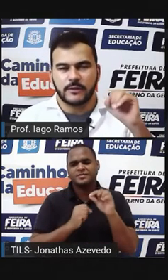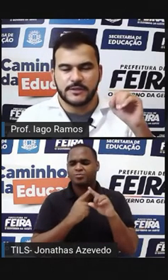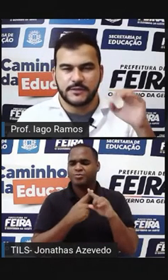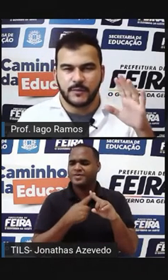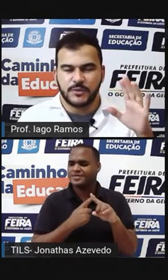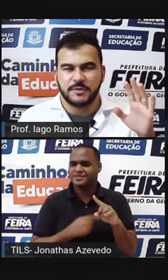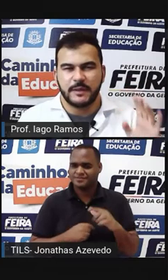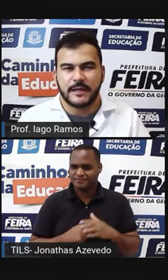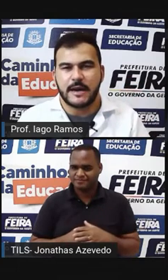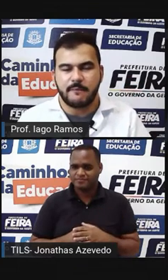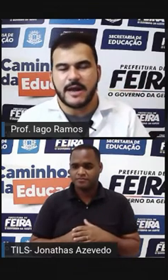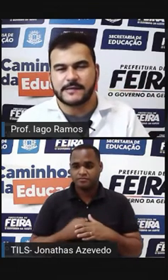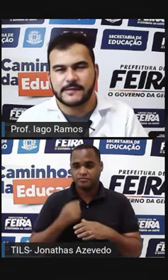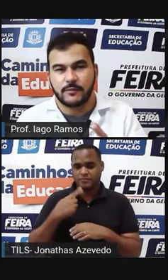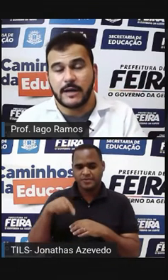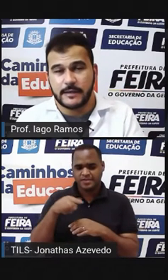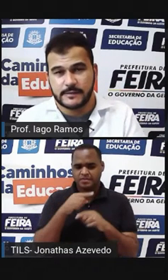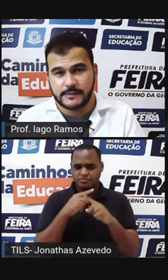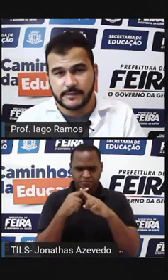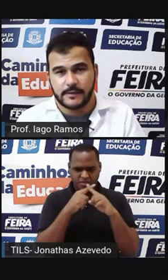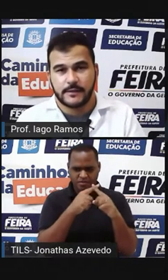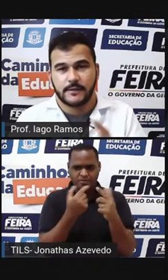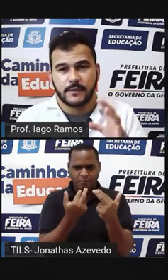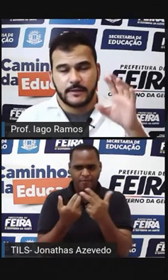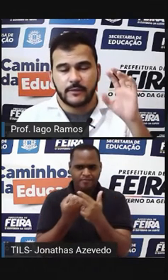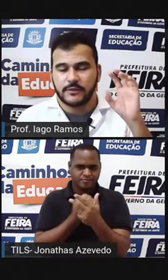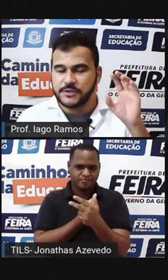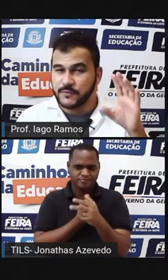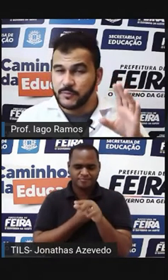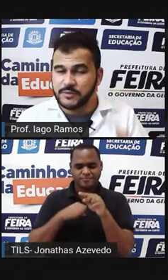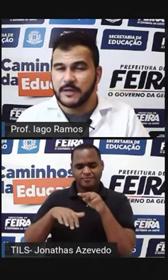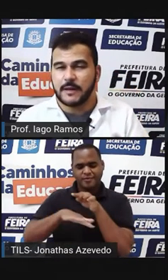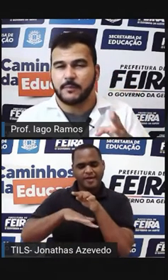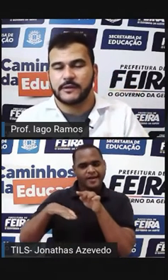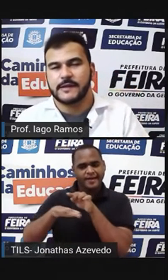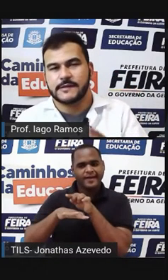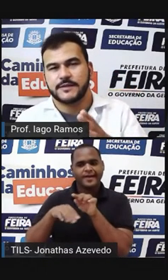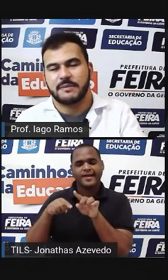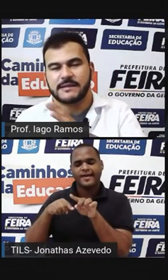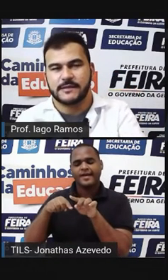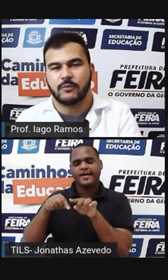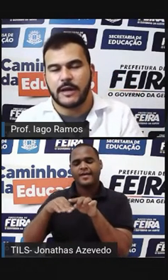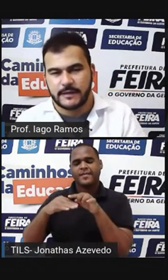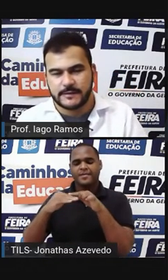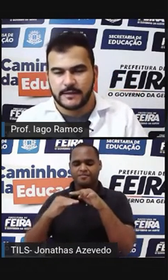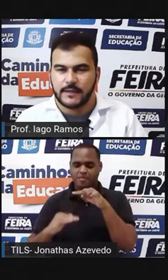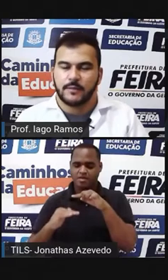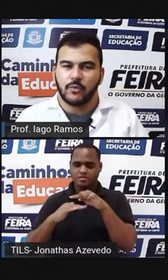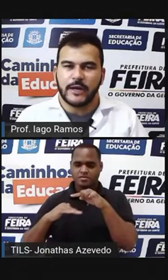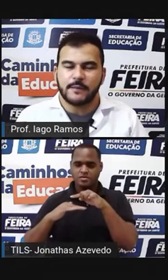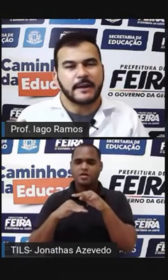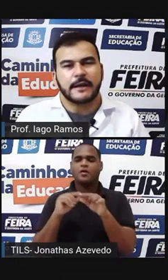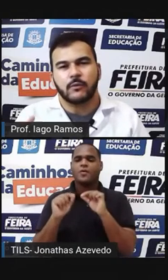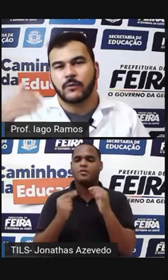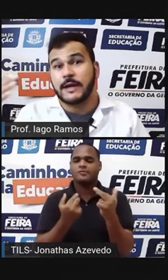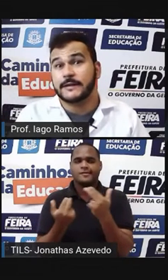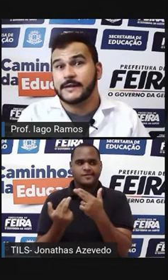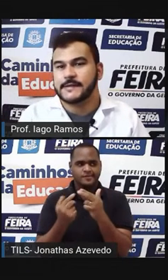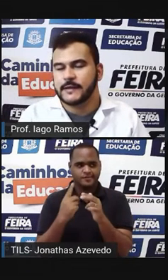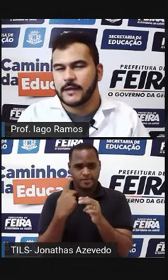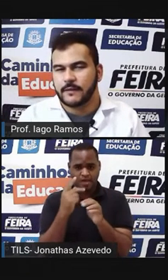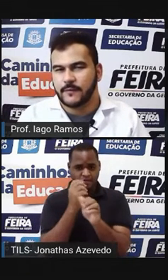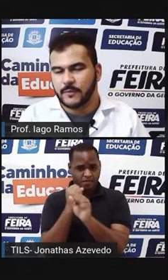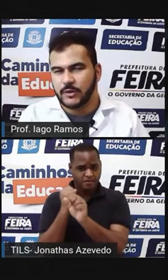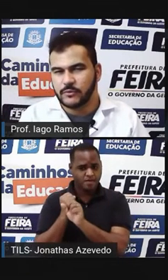Por que que quando a gente For multiplicar Bases iguais Né? Quando a gente for multiplicar Potências de bases iguais Por que que pra calcular